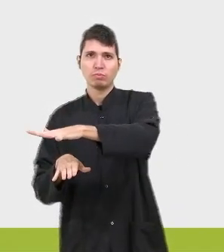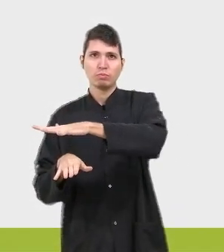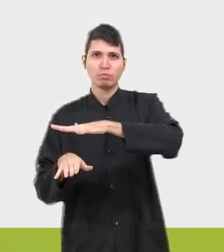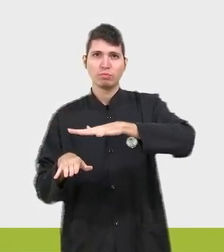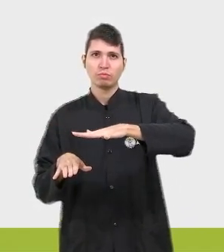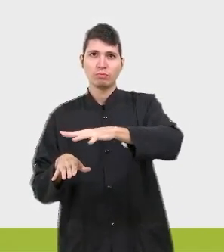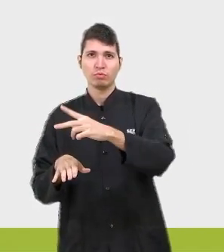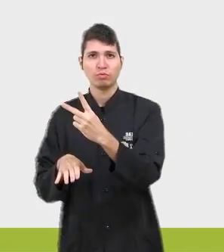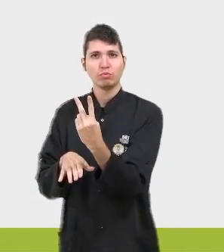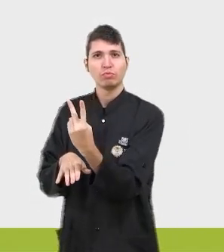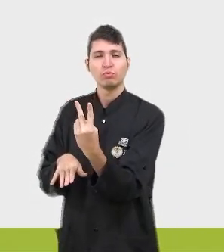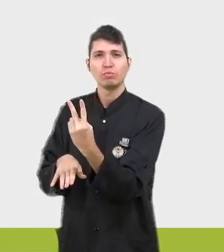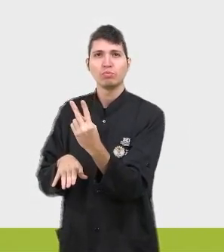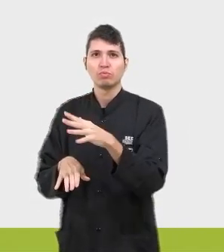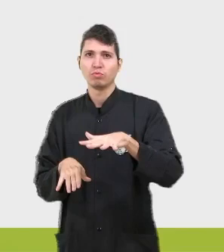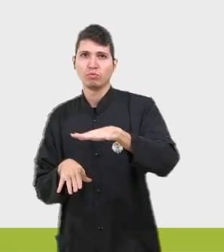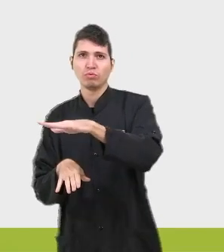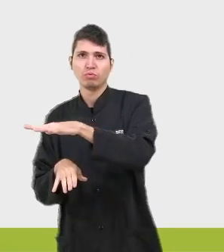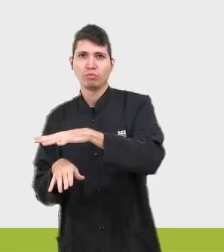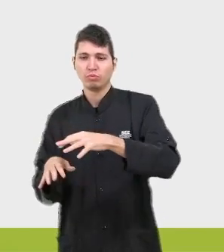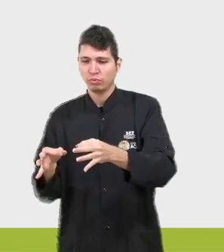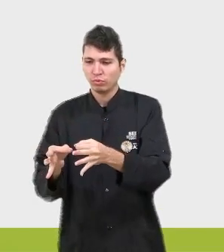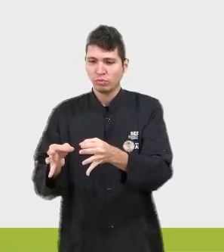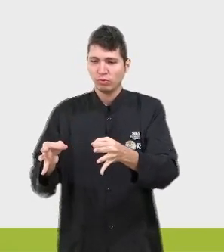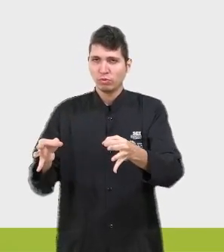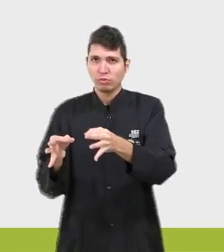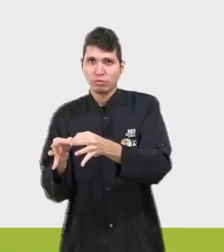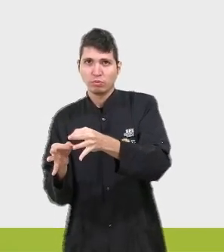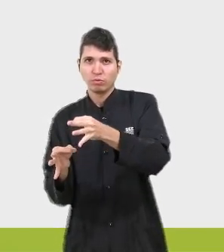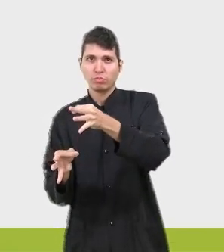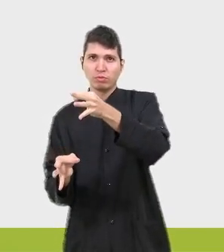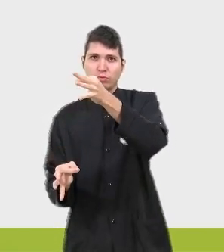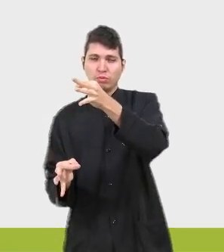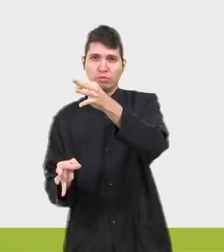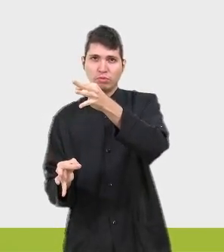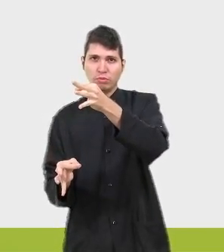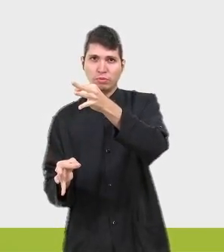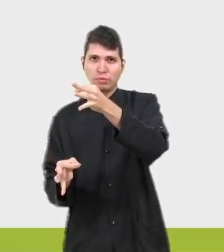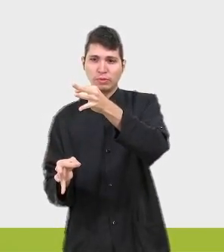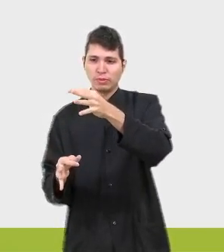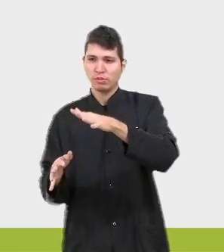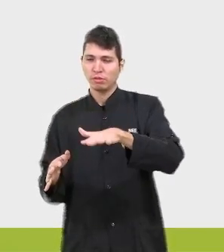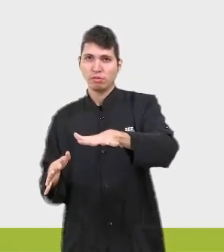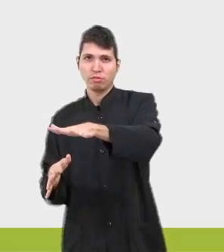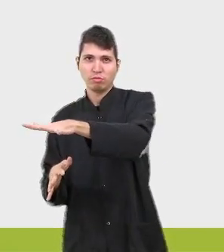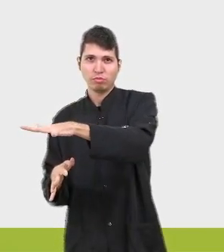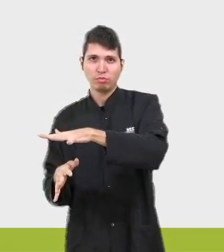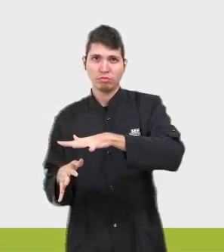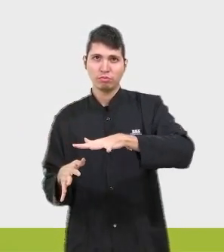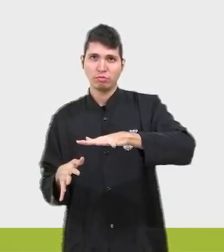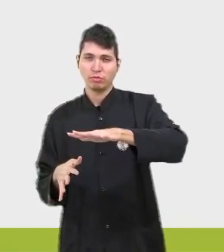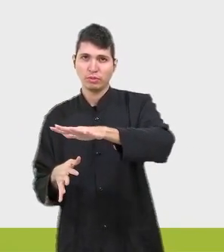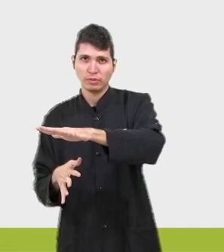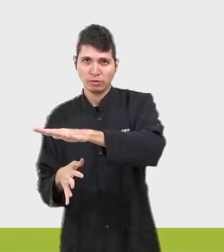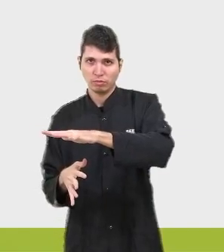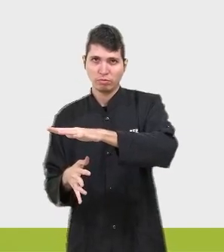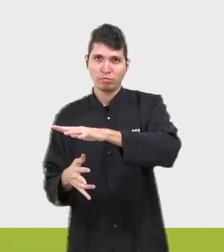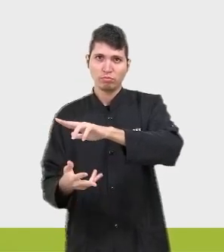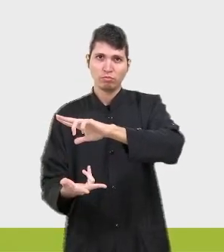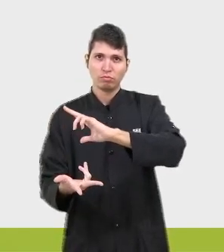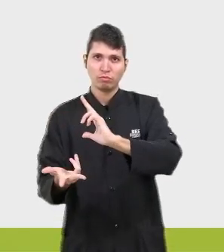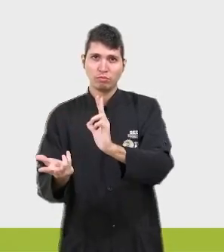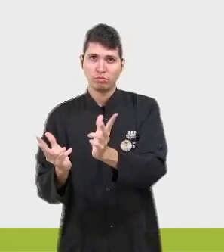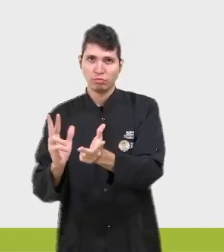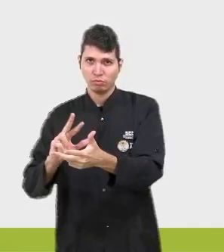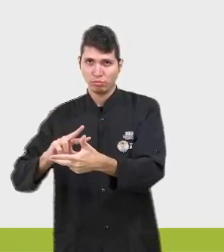dimensões, comprimento e largura, nessa superfície que se formam as figuras geométricas. A gente tem alguns conceitos